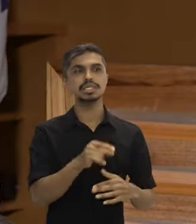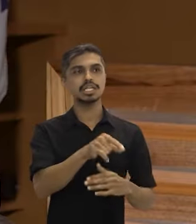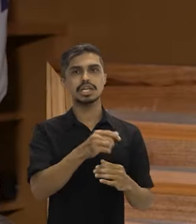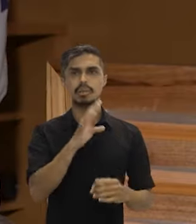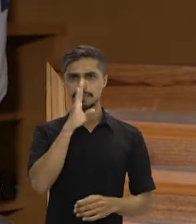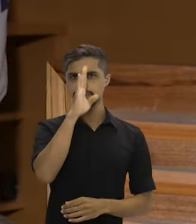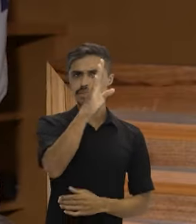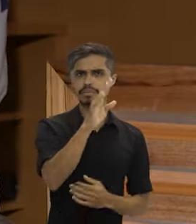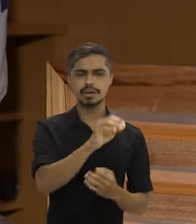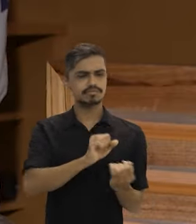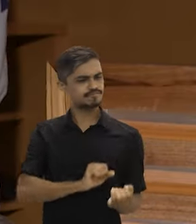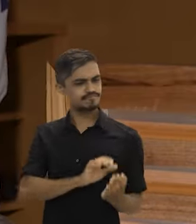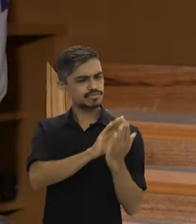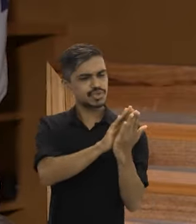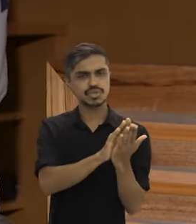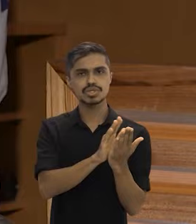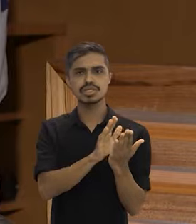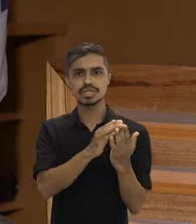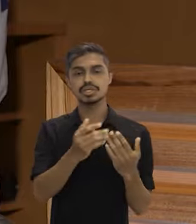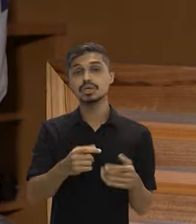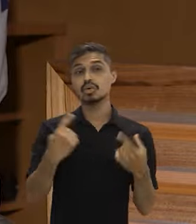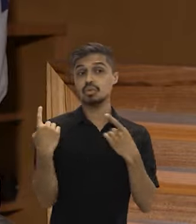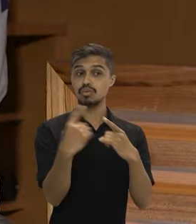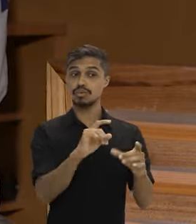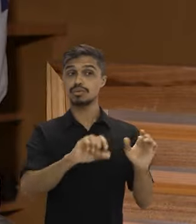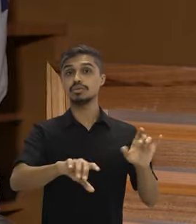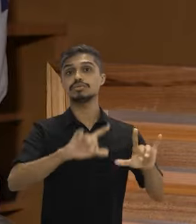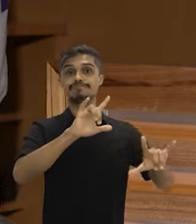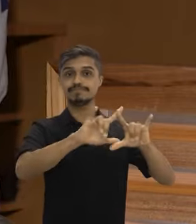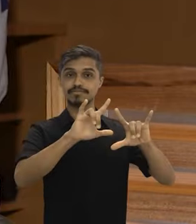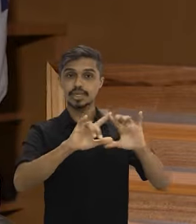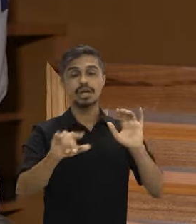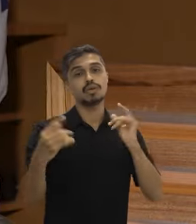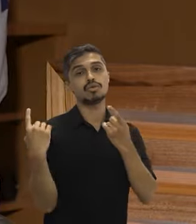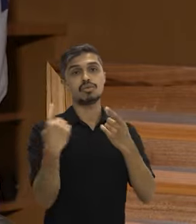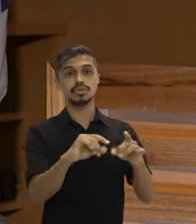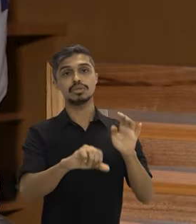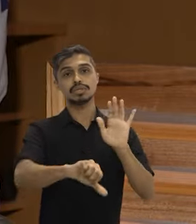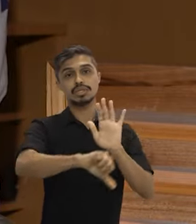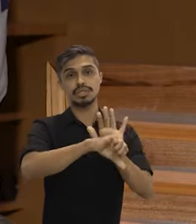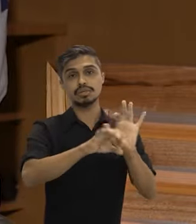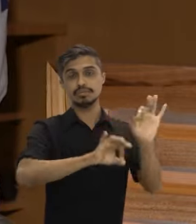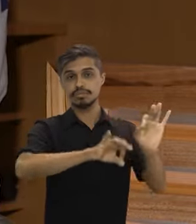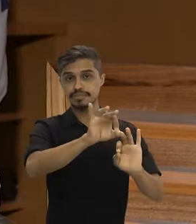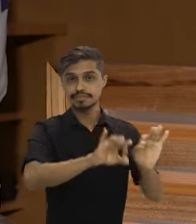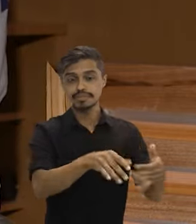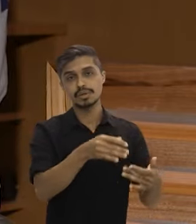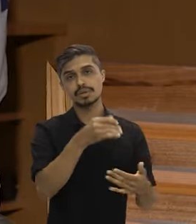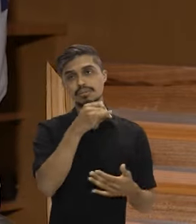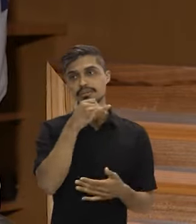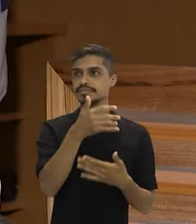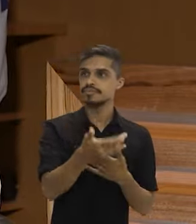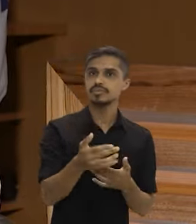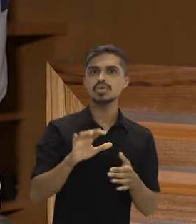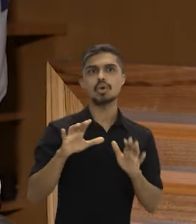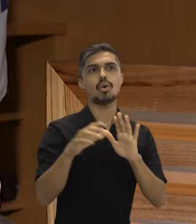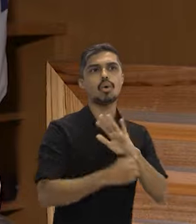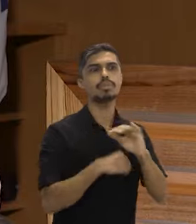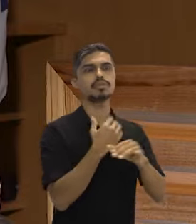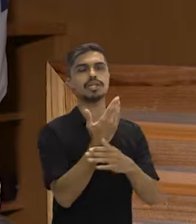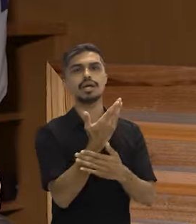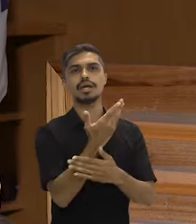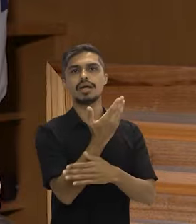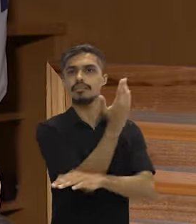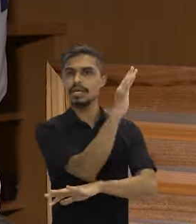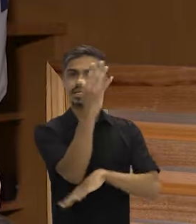garantia de enfrentamento ao crime organizado, os crimes ambientais, né? De roubo da nossa